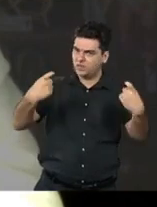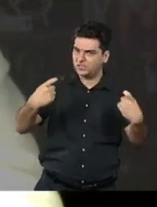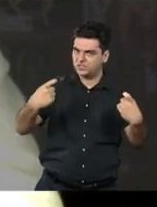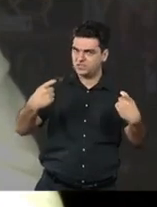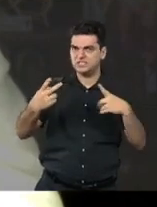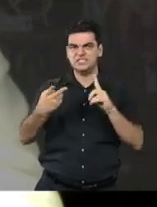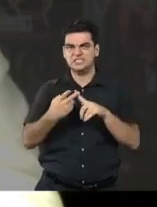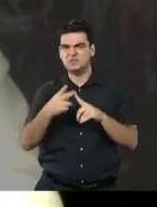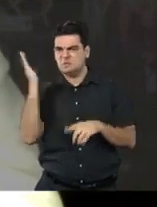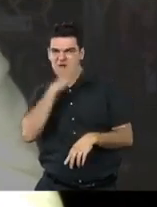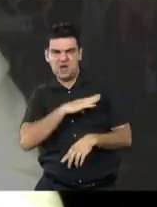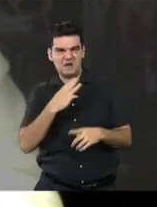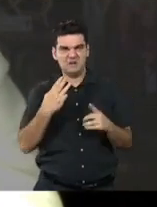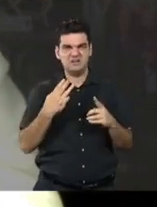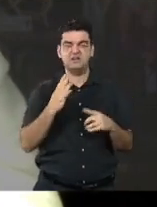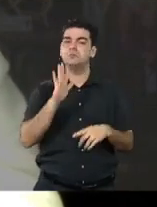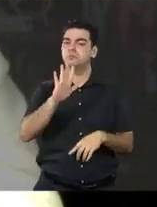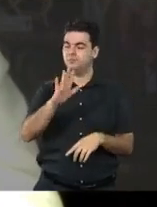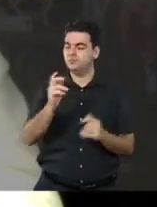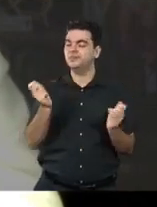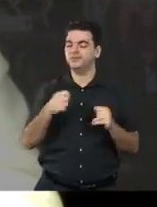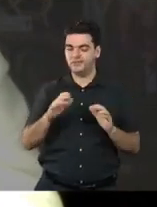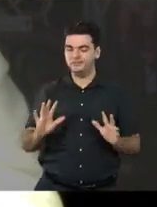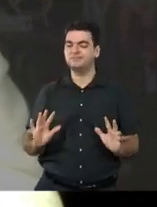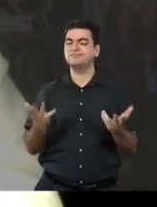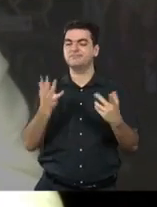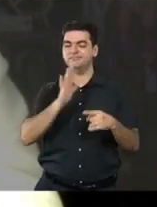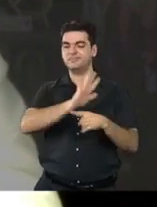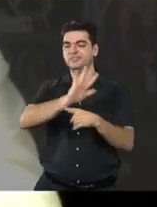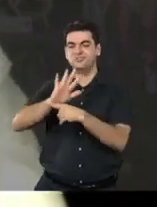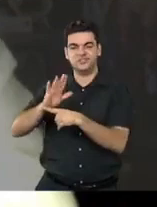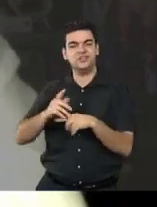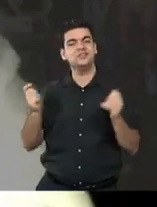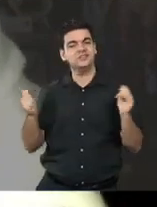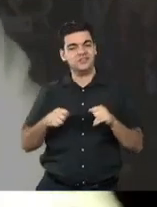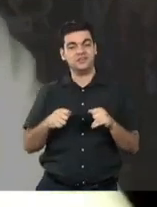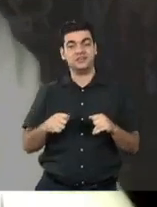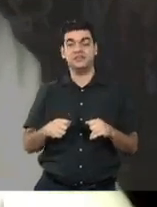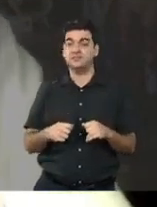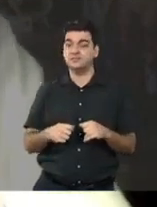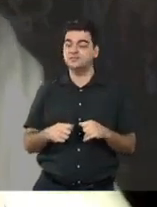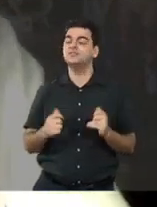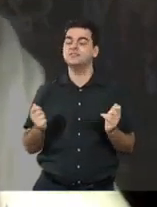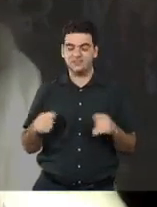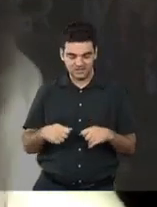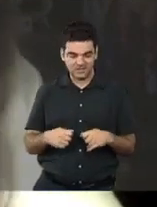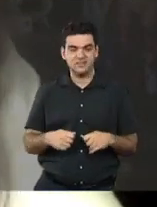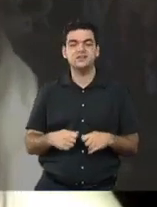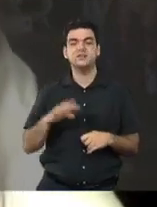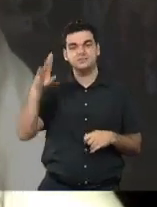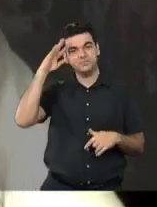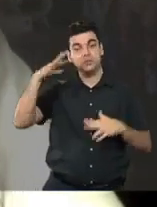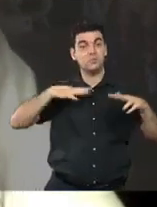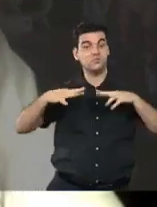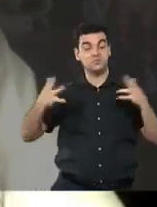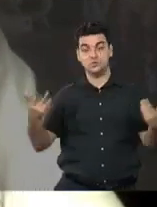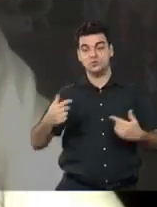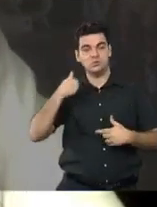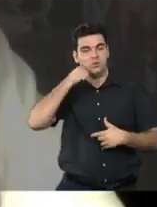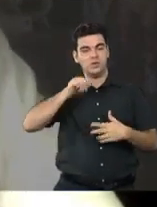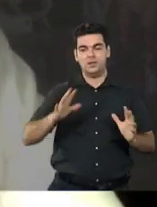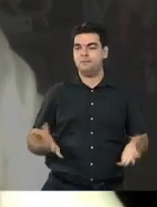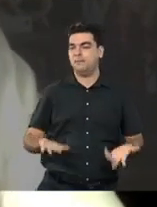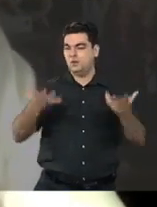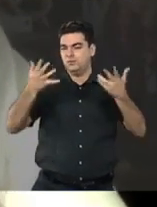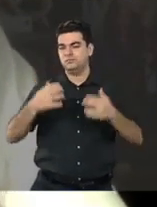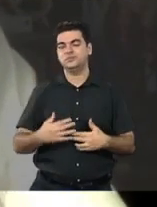pode ser horrível, ela também pode ser muito potente, agregadora, e impulsionar todo esse movimento que a gente está falando aqui hoje.